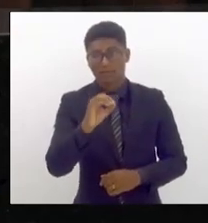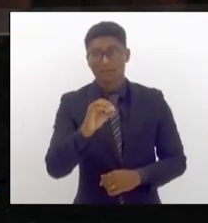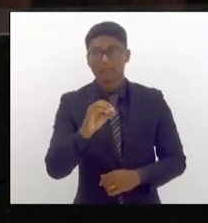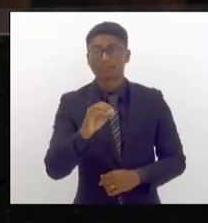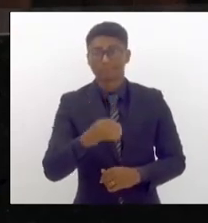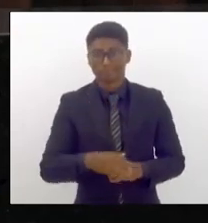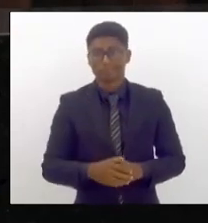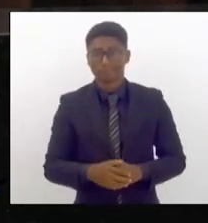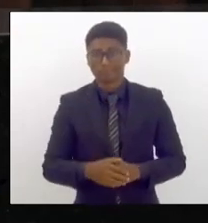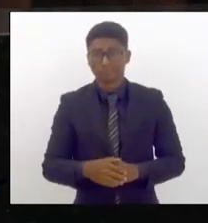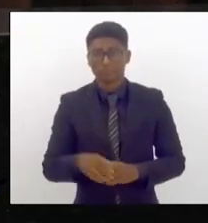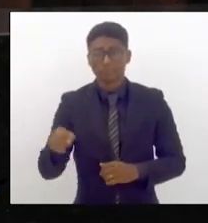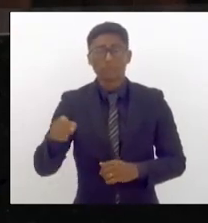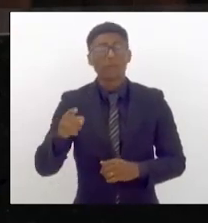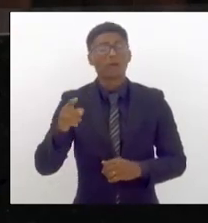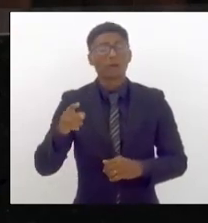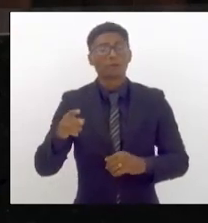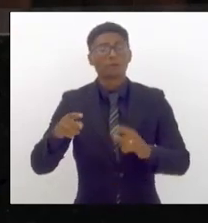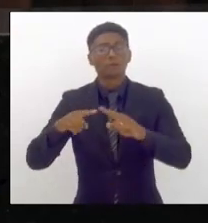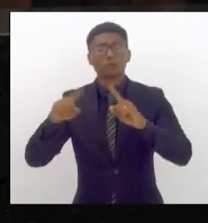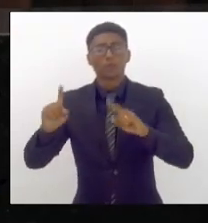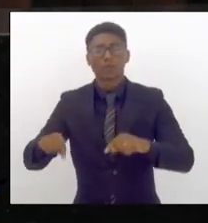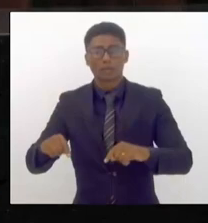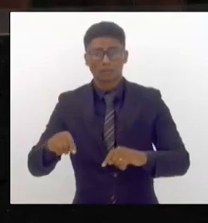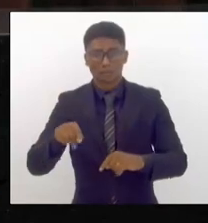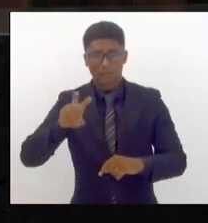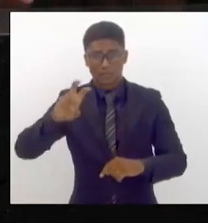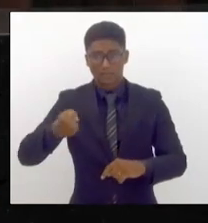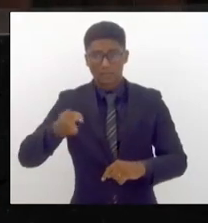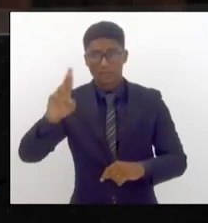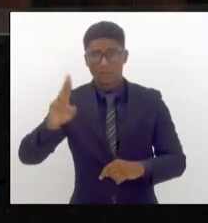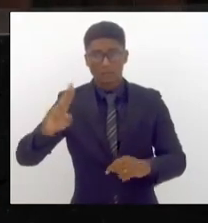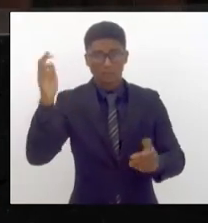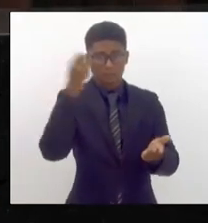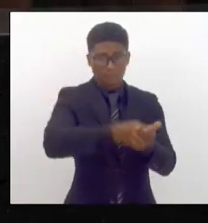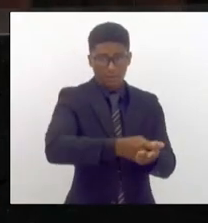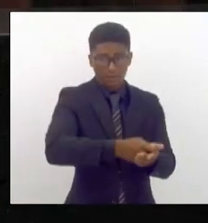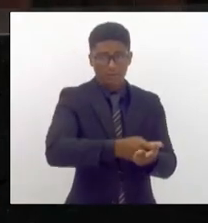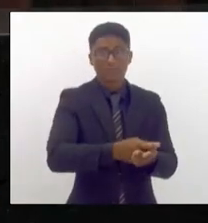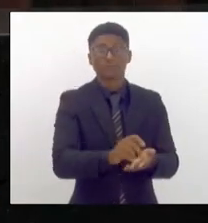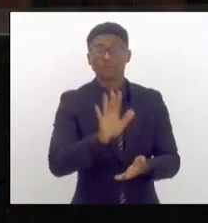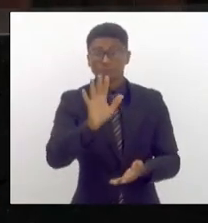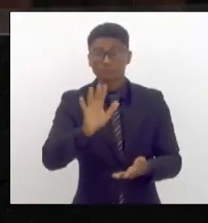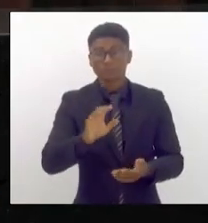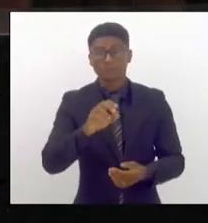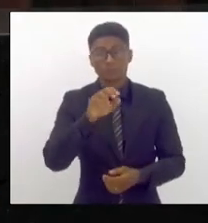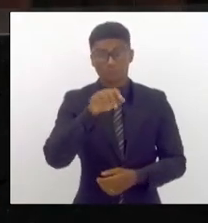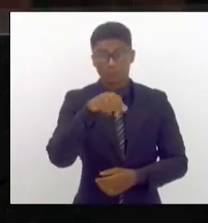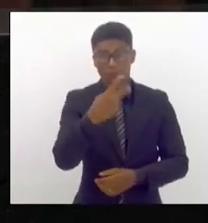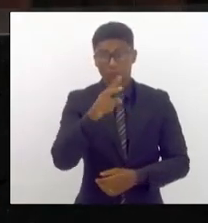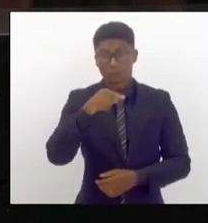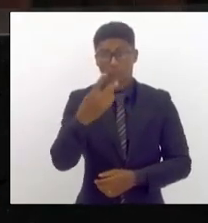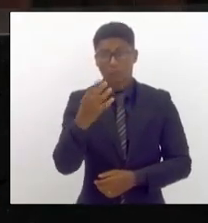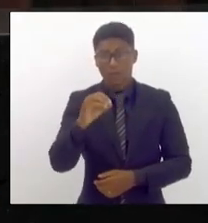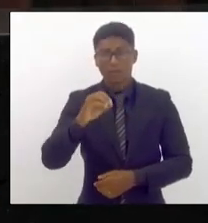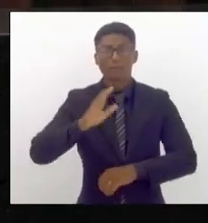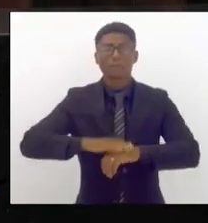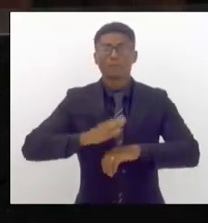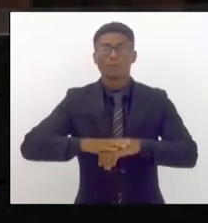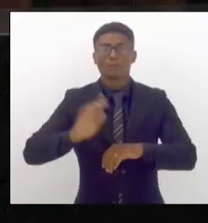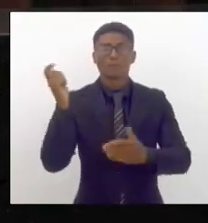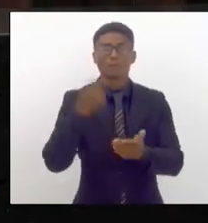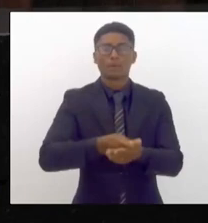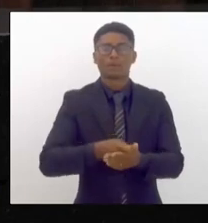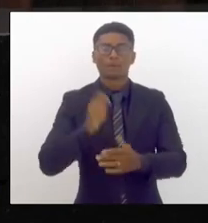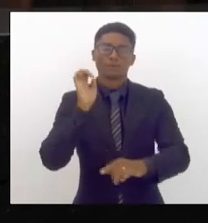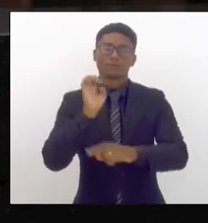reais que o trabalhador paga e mais 2,40 que é na verdade o subsídio que quem paga é o Estado mas